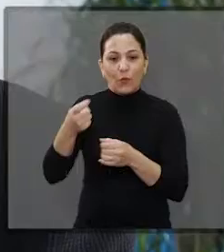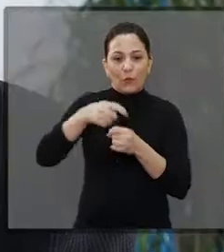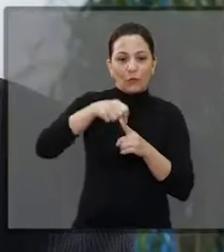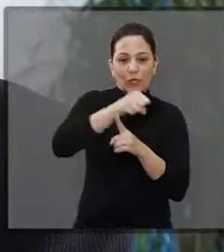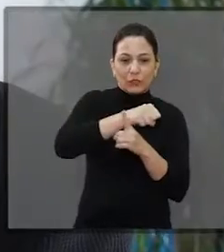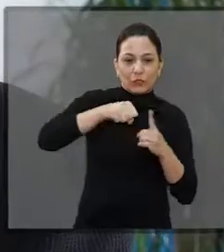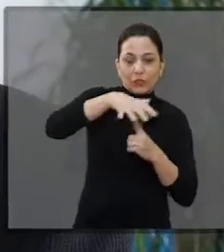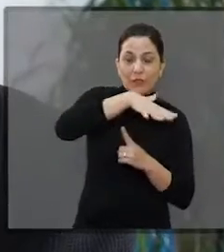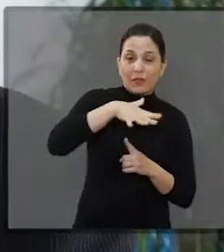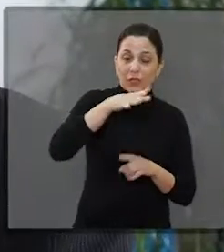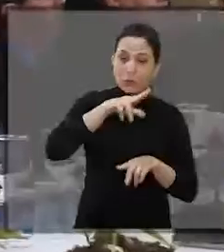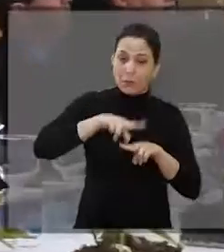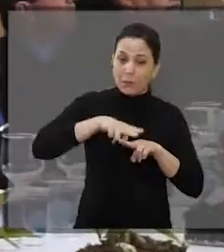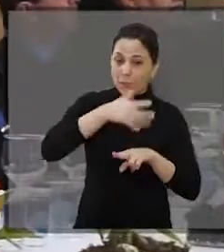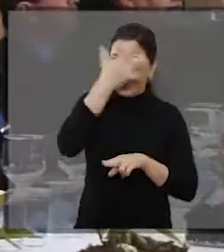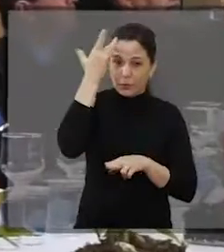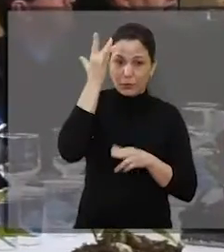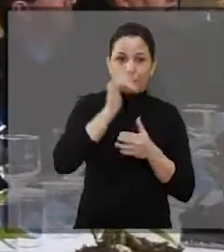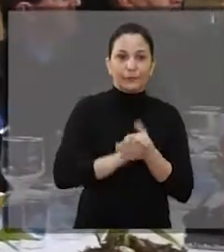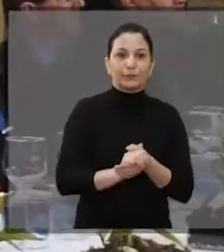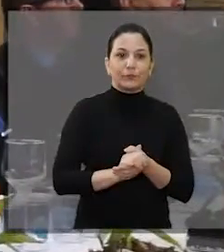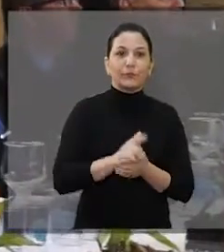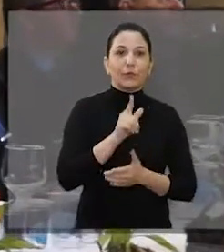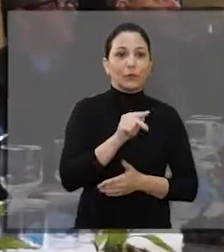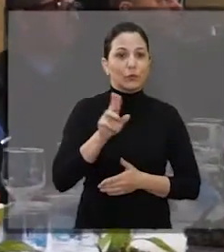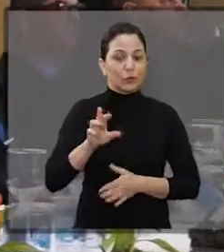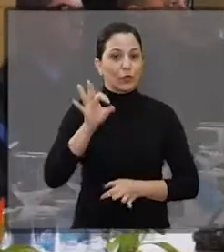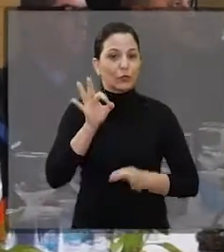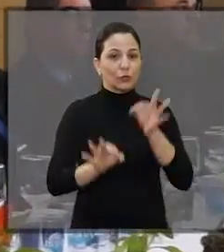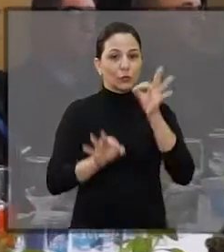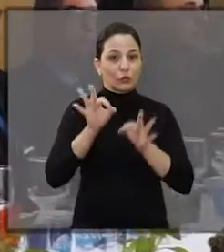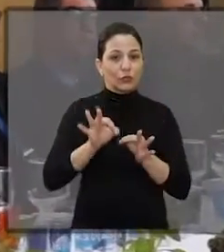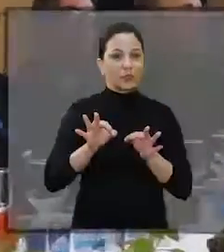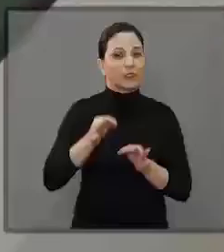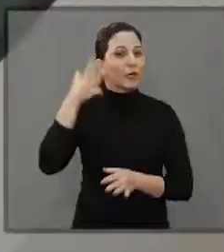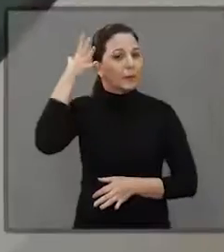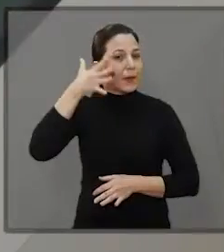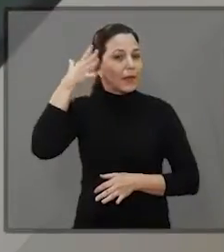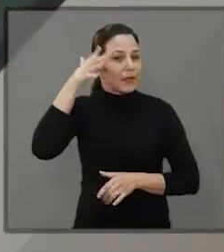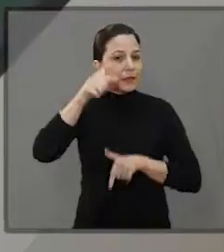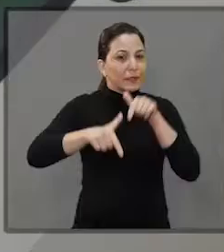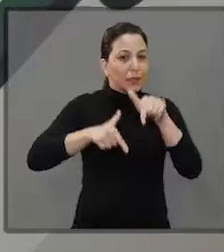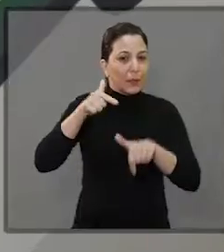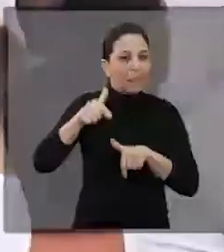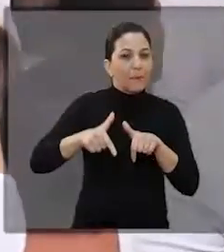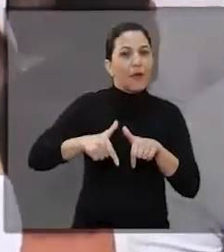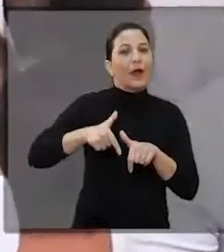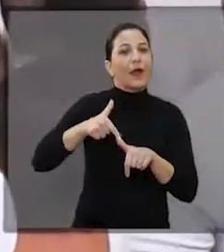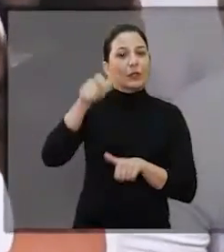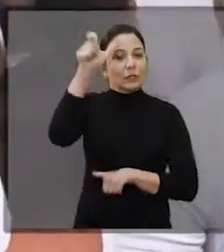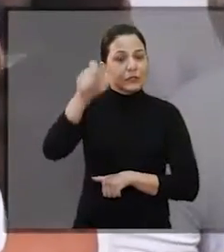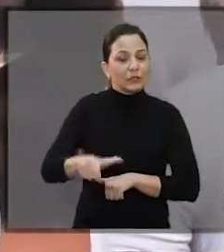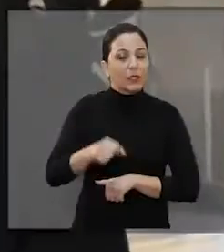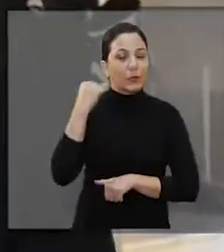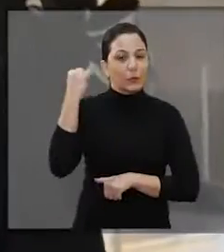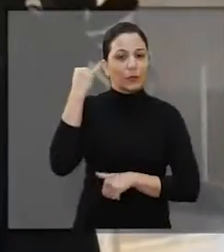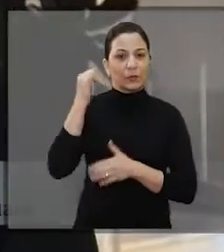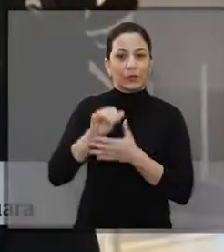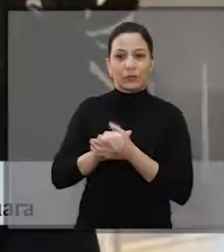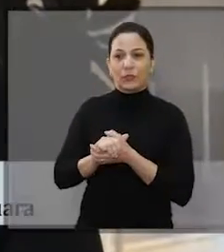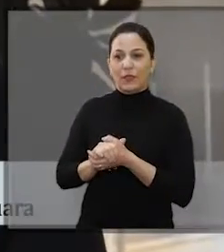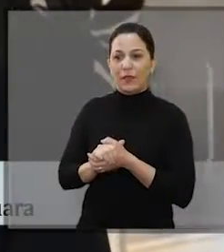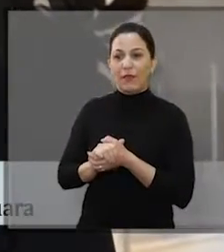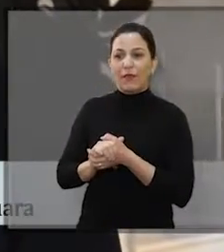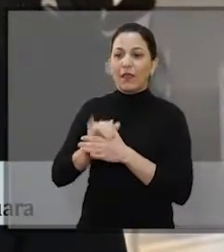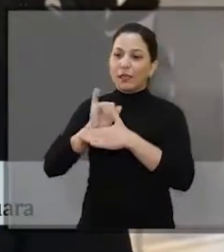ajudam na reintegração do preso. Para a promotoria e até para a justiça, a jornada tem a sua importância. Essa